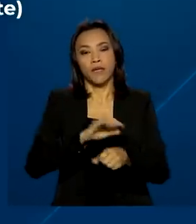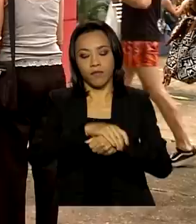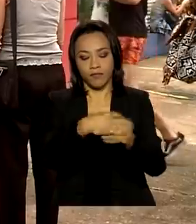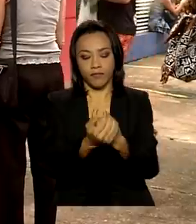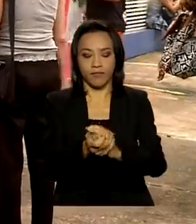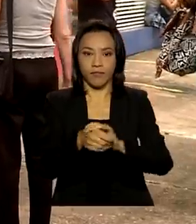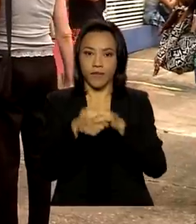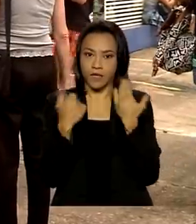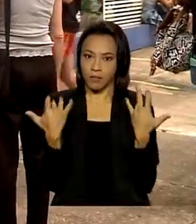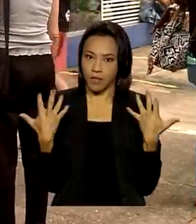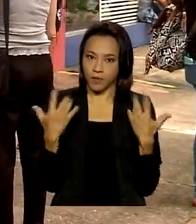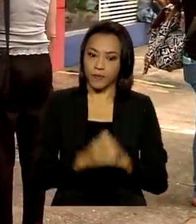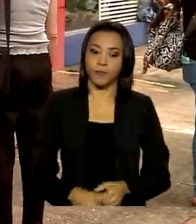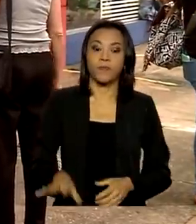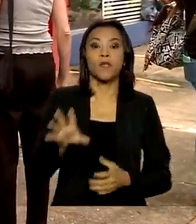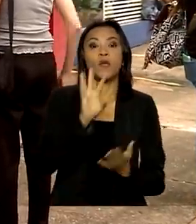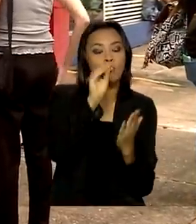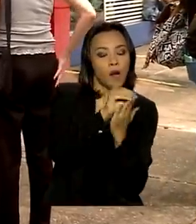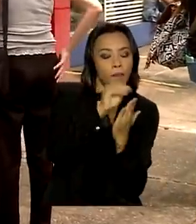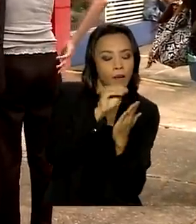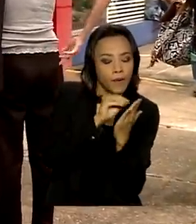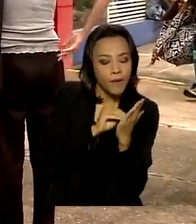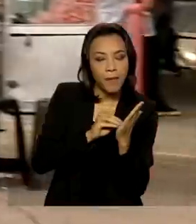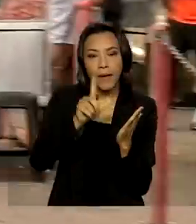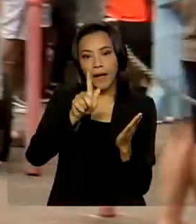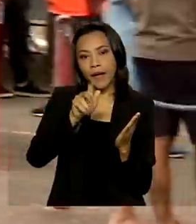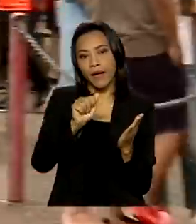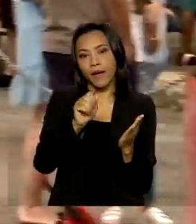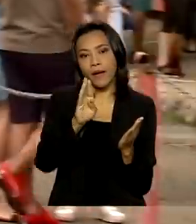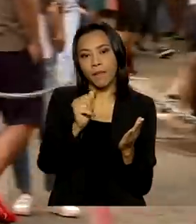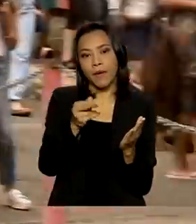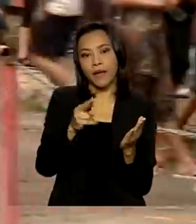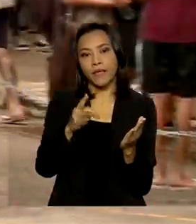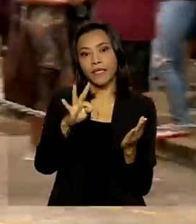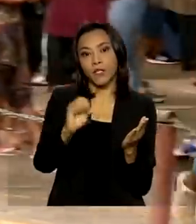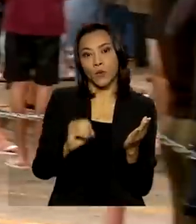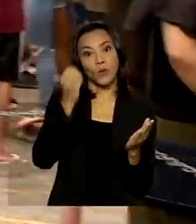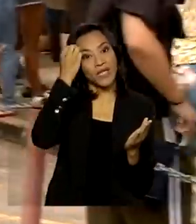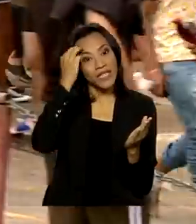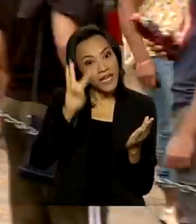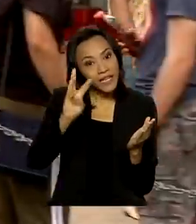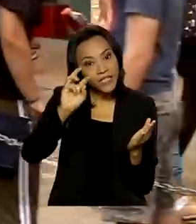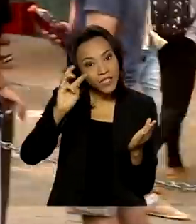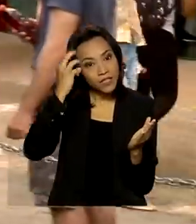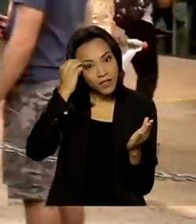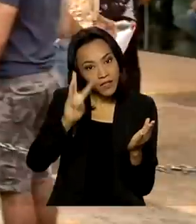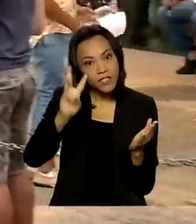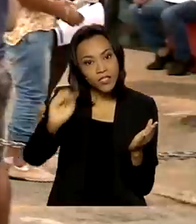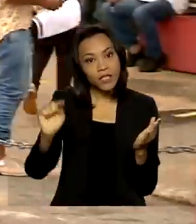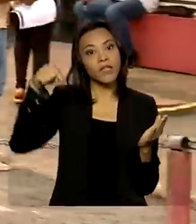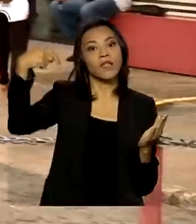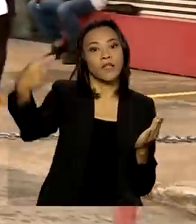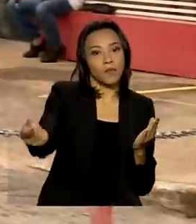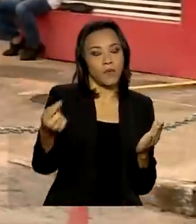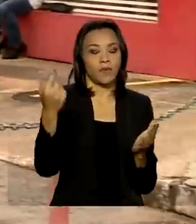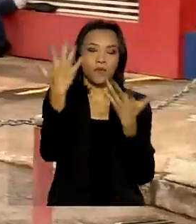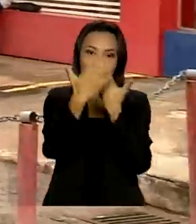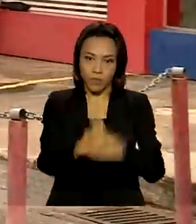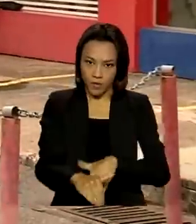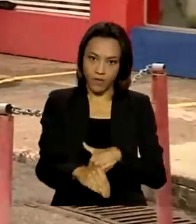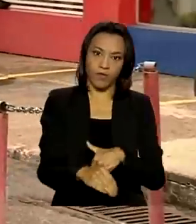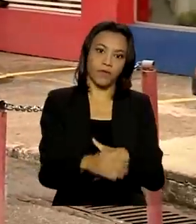as mãos. Os gabaritos serão divulgados até o terceiro dia útil, após as últimas provas. Ou seja,